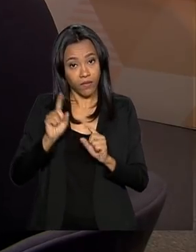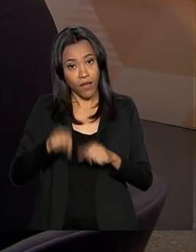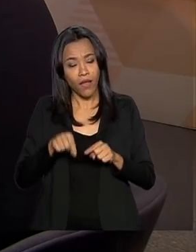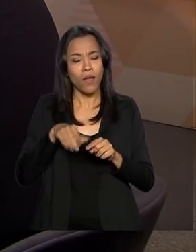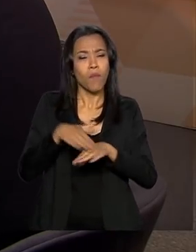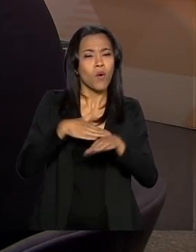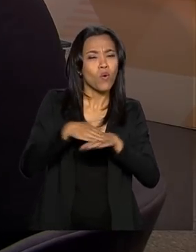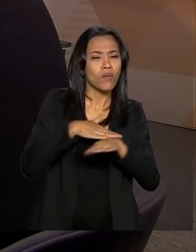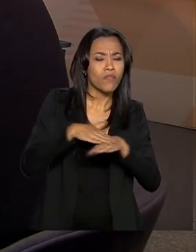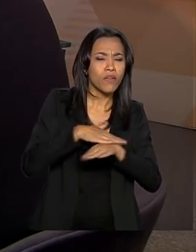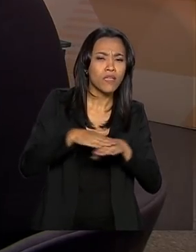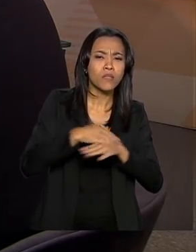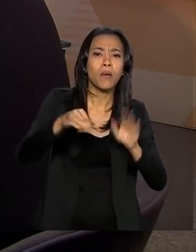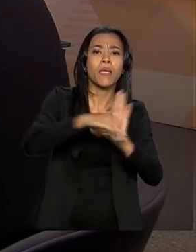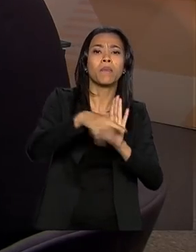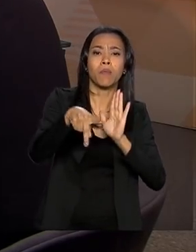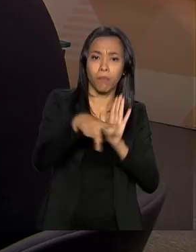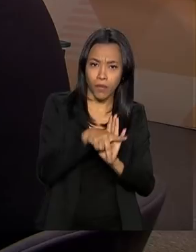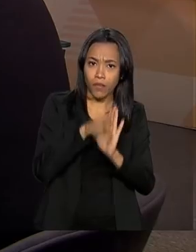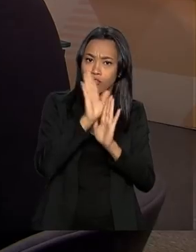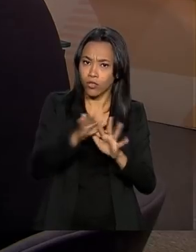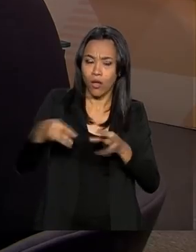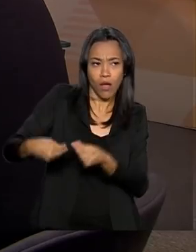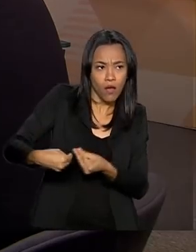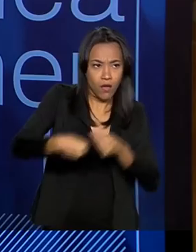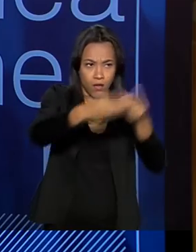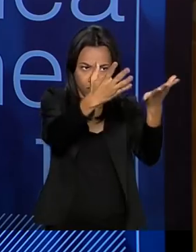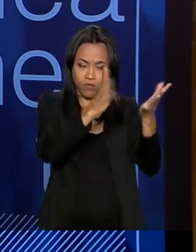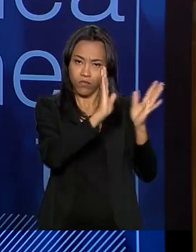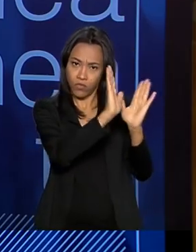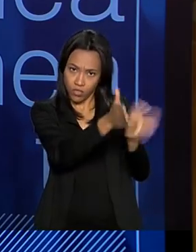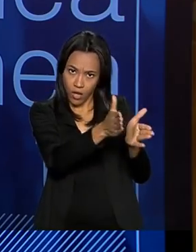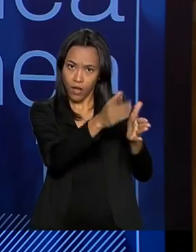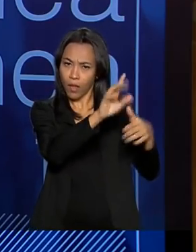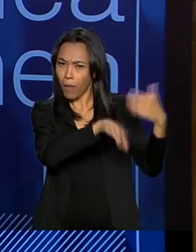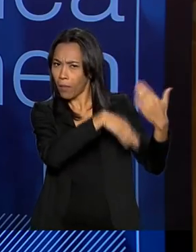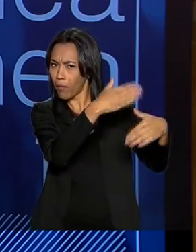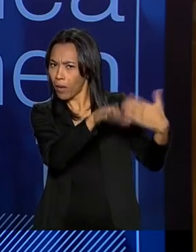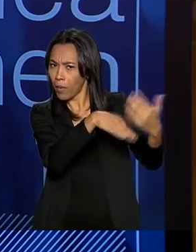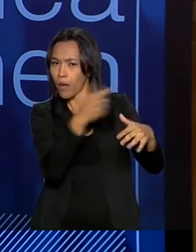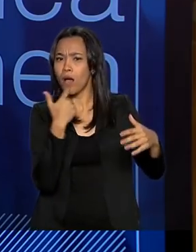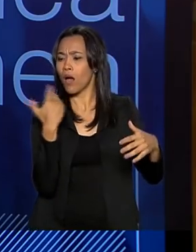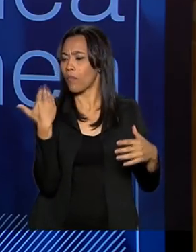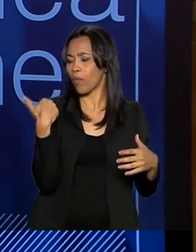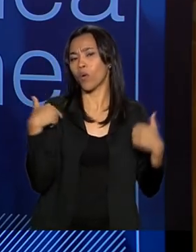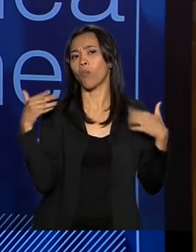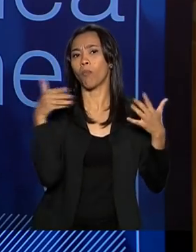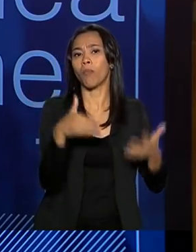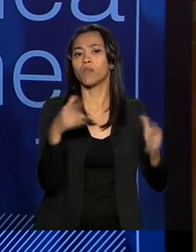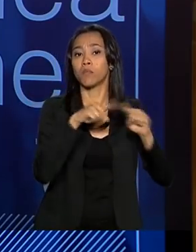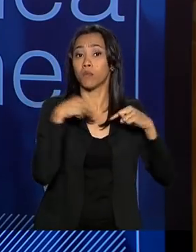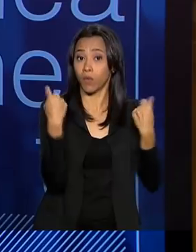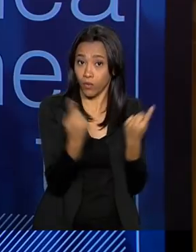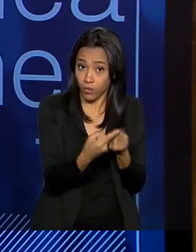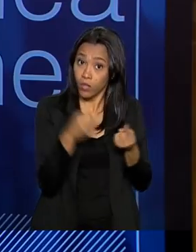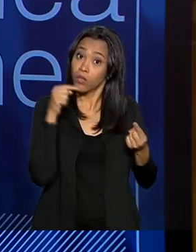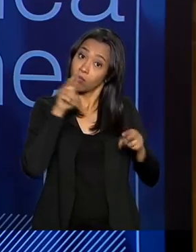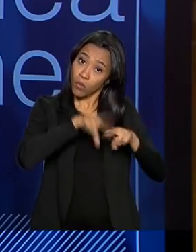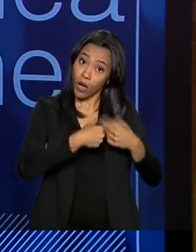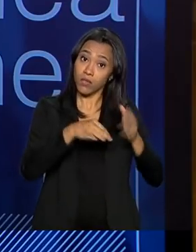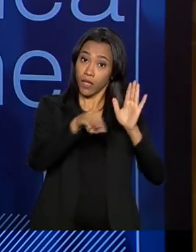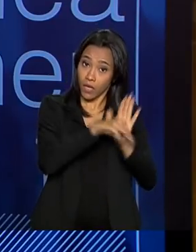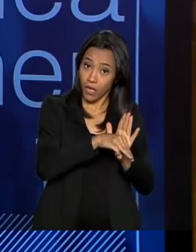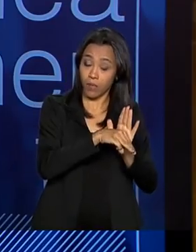MP868. Está no Congresso, está em tramitação. Há pouco estive em uma audiência pública para tratar sobre a